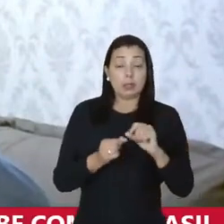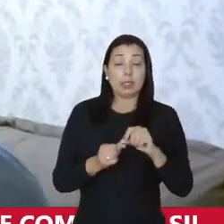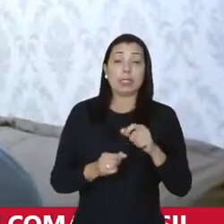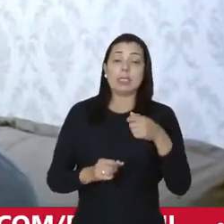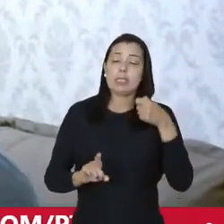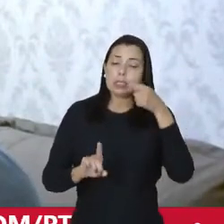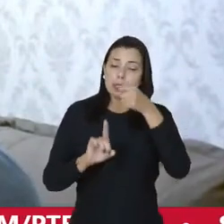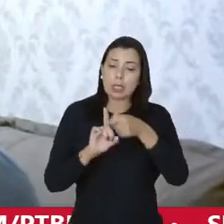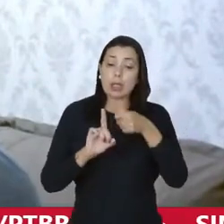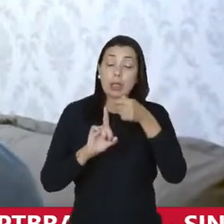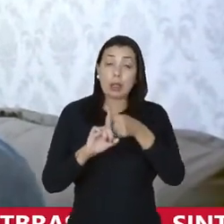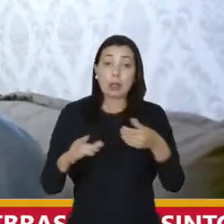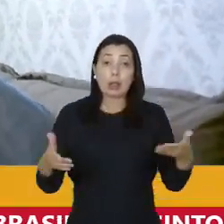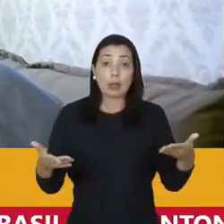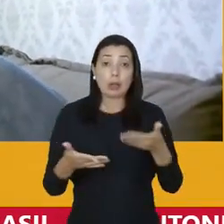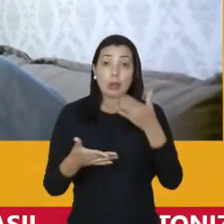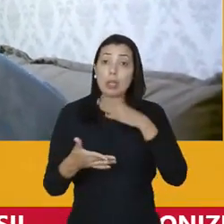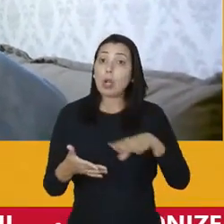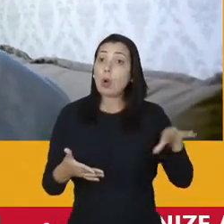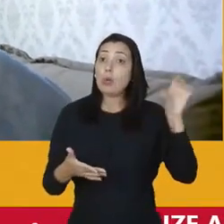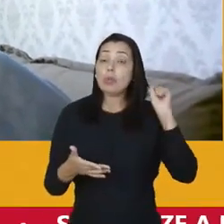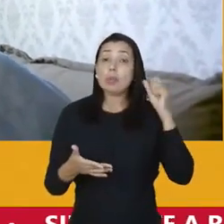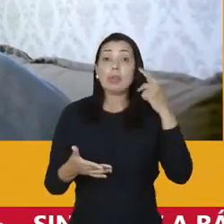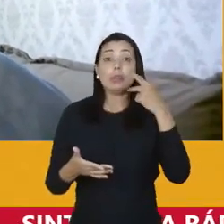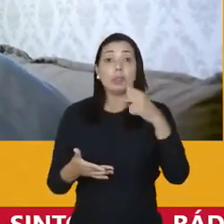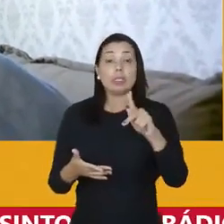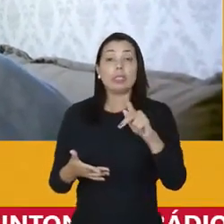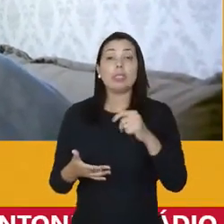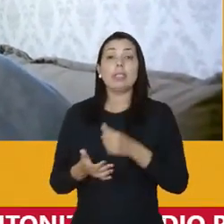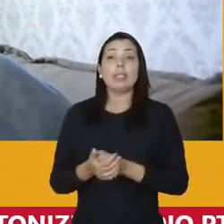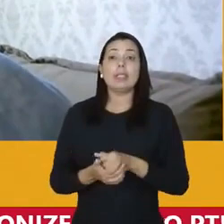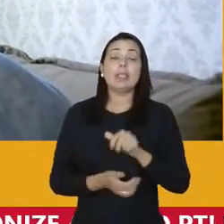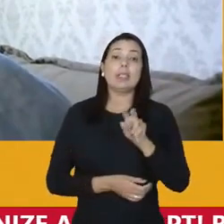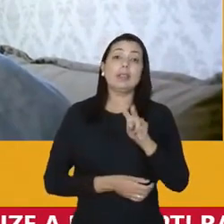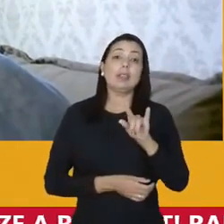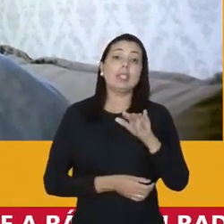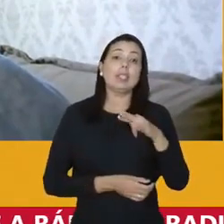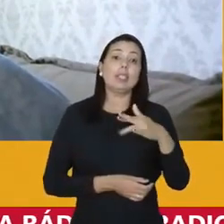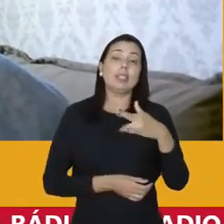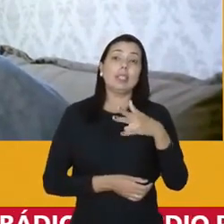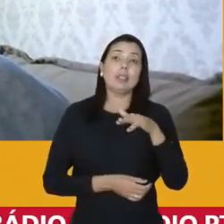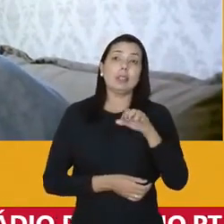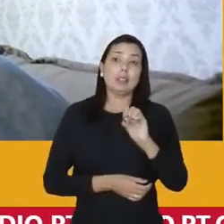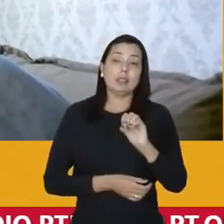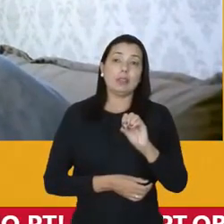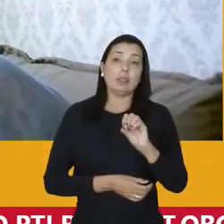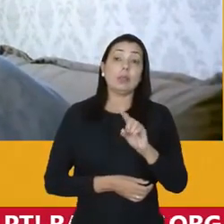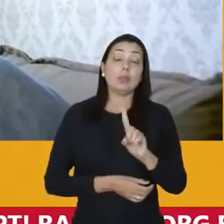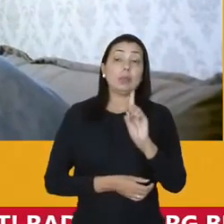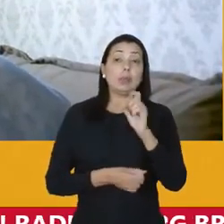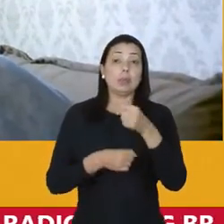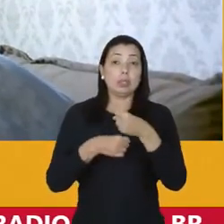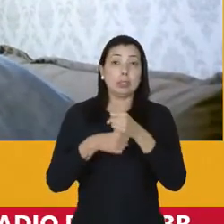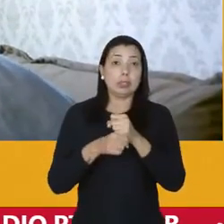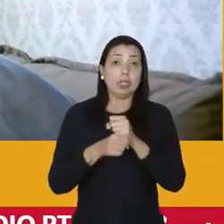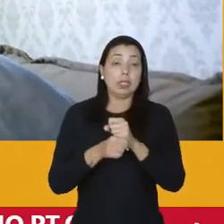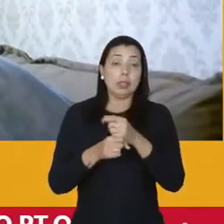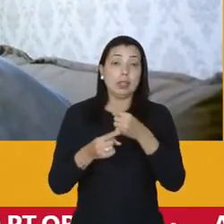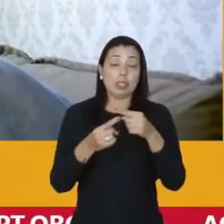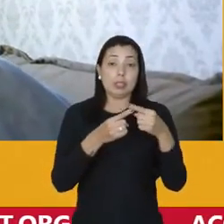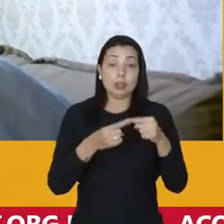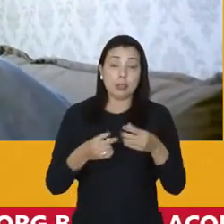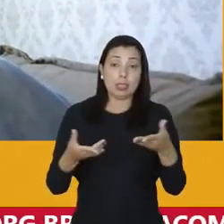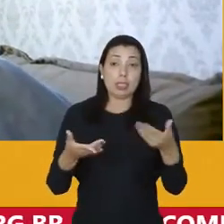luta. Agora, eu quero ouvir de você, meu querido Vinícius, que já em um ano, antes de